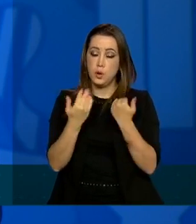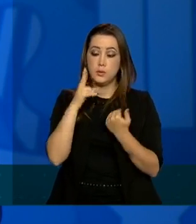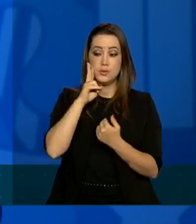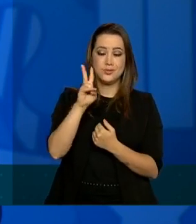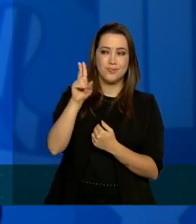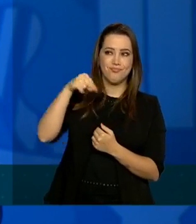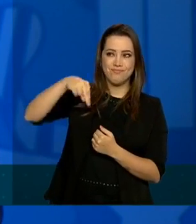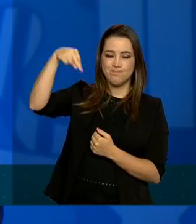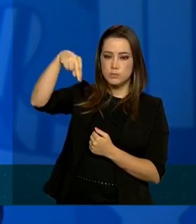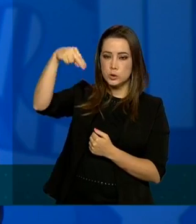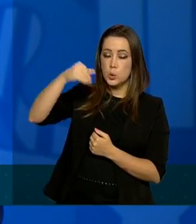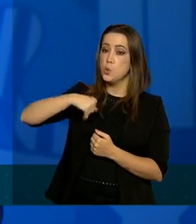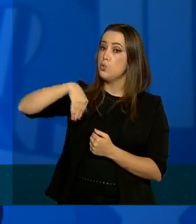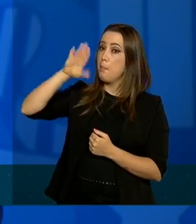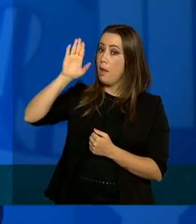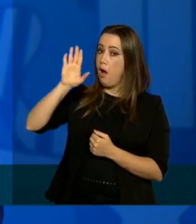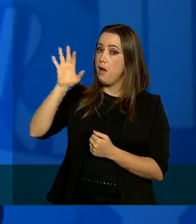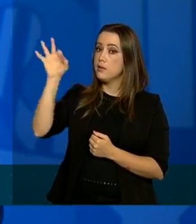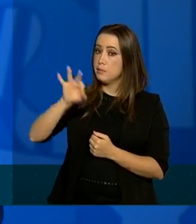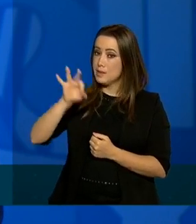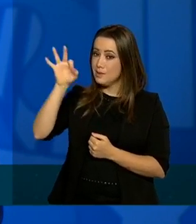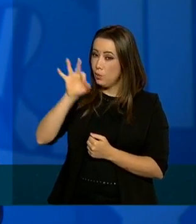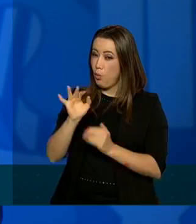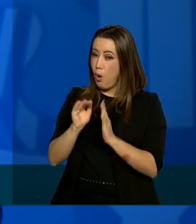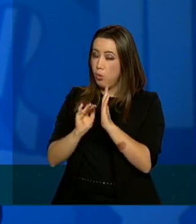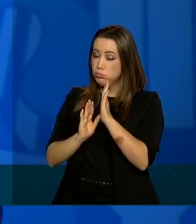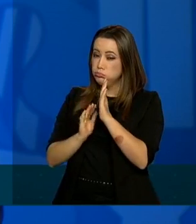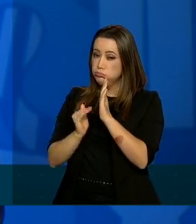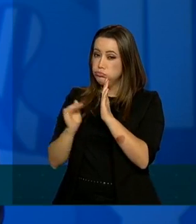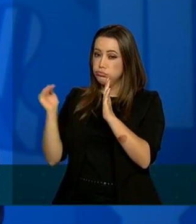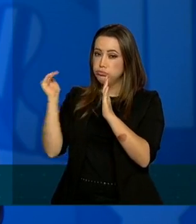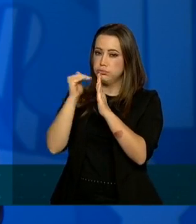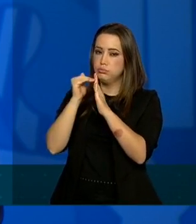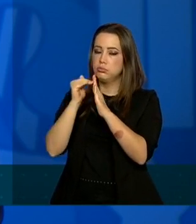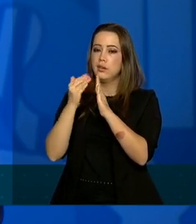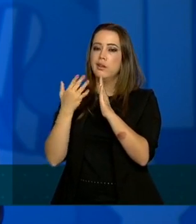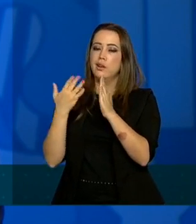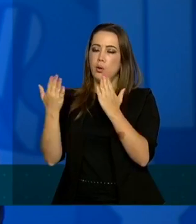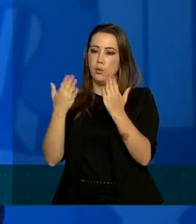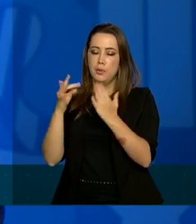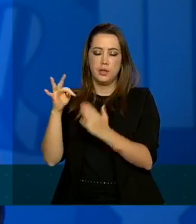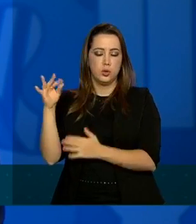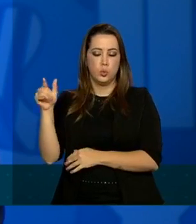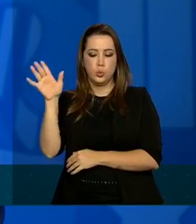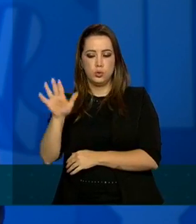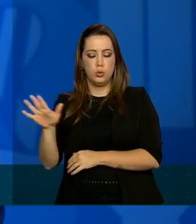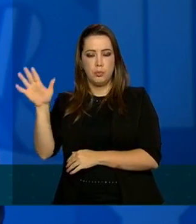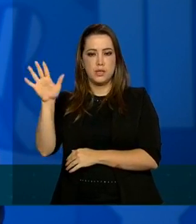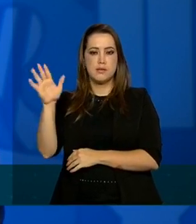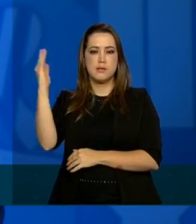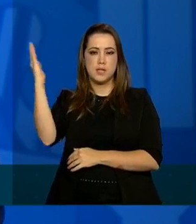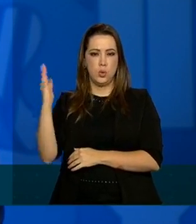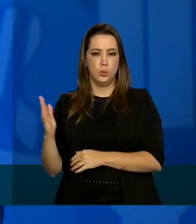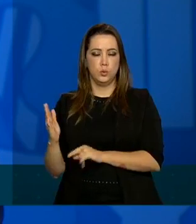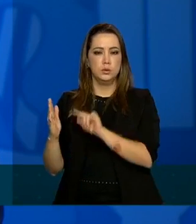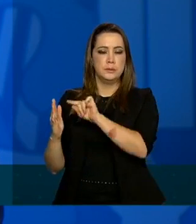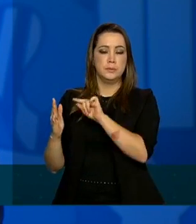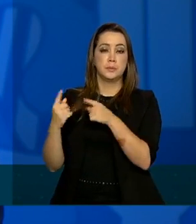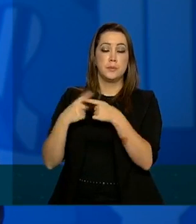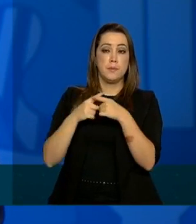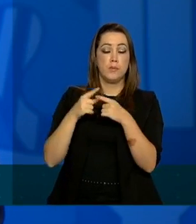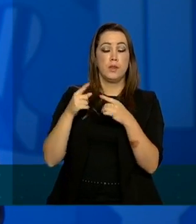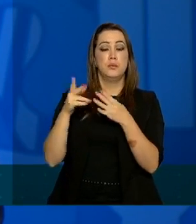taxa de incidência em relação às regiões do Brasil, justamente porque lá existem, a